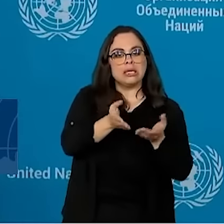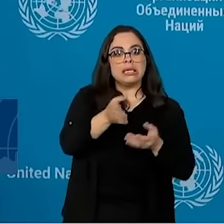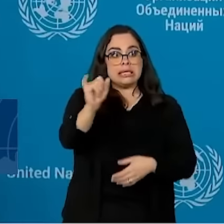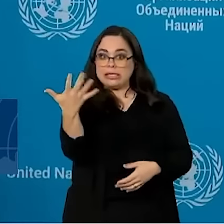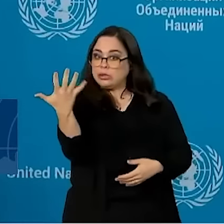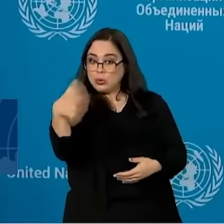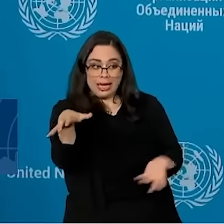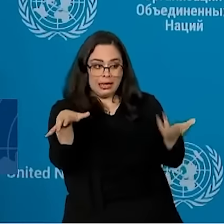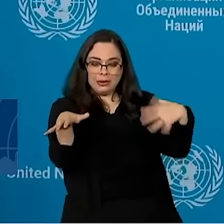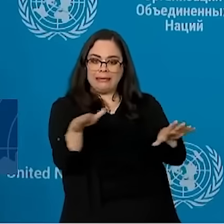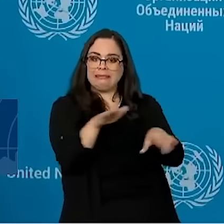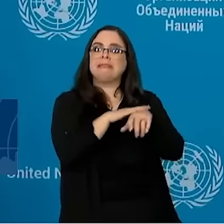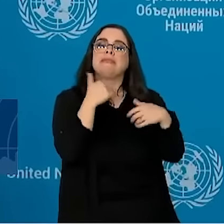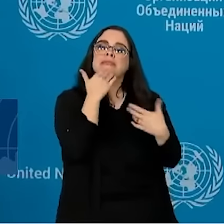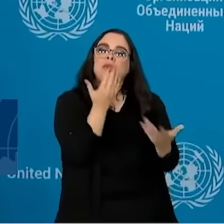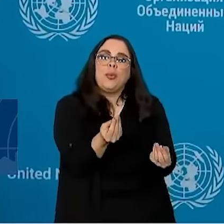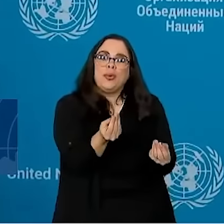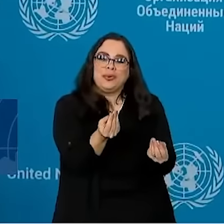conversa.